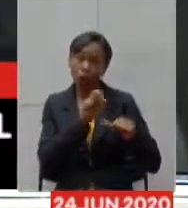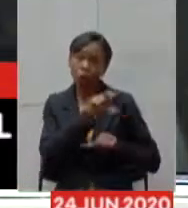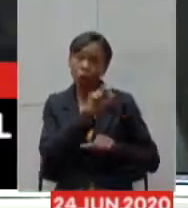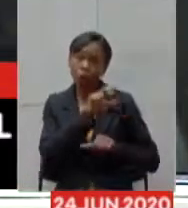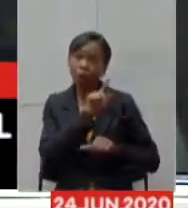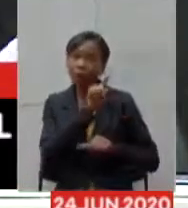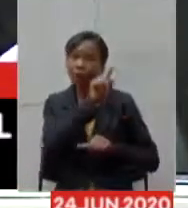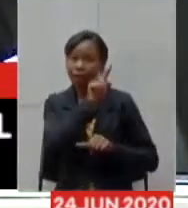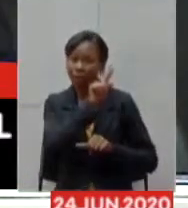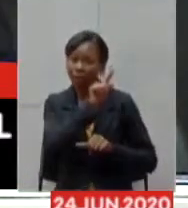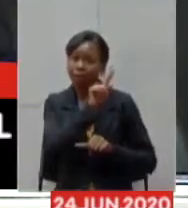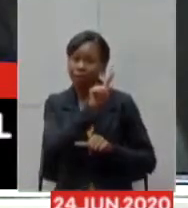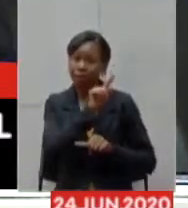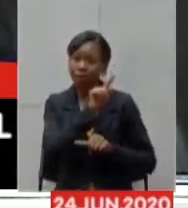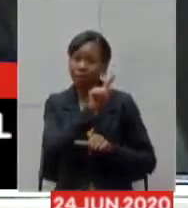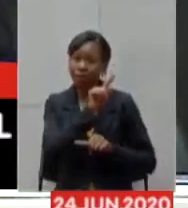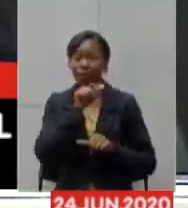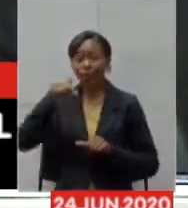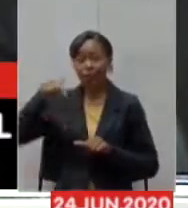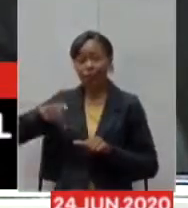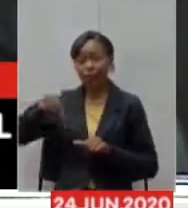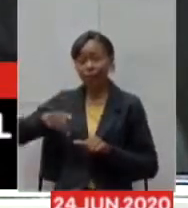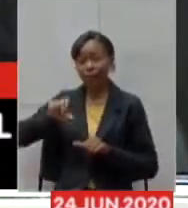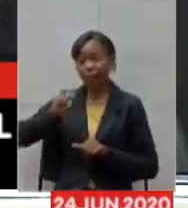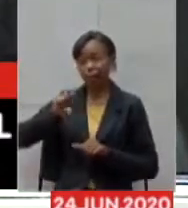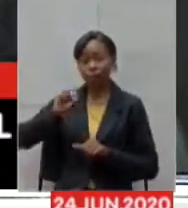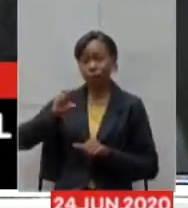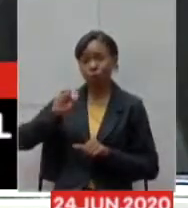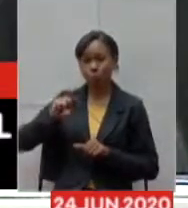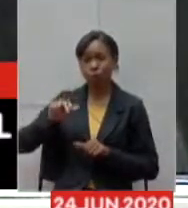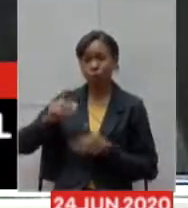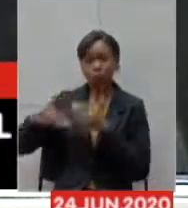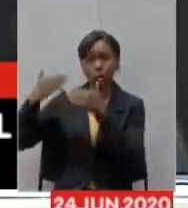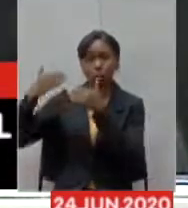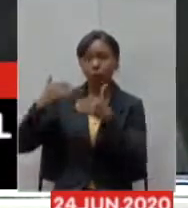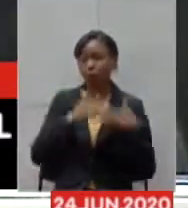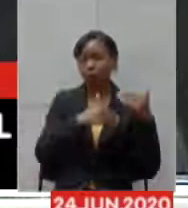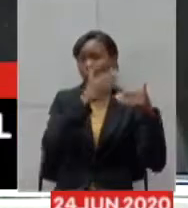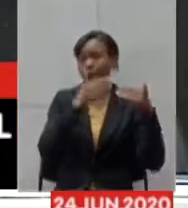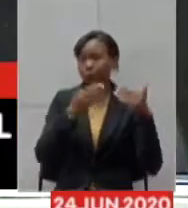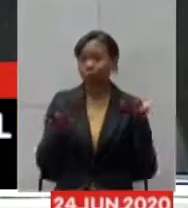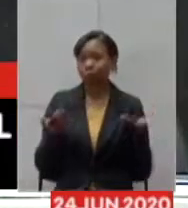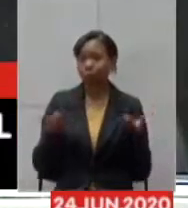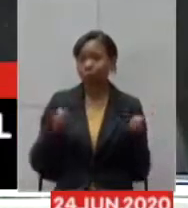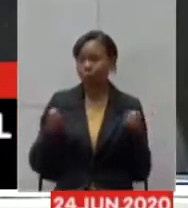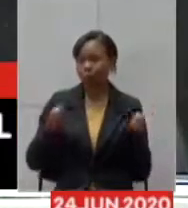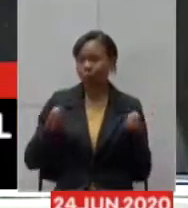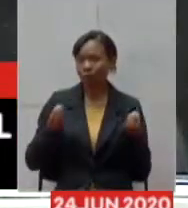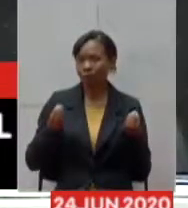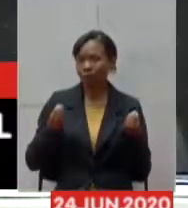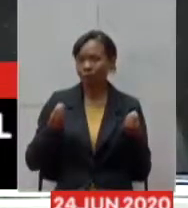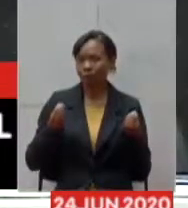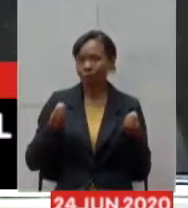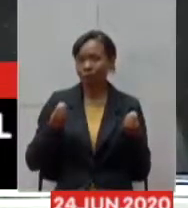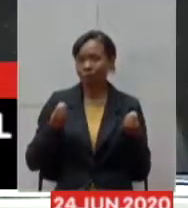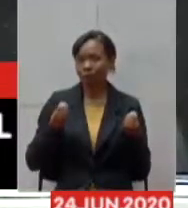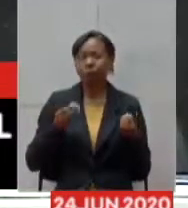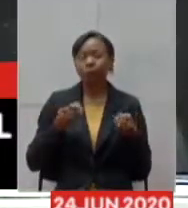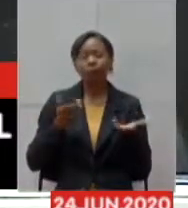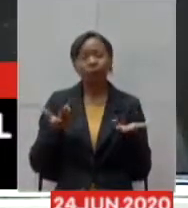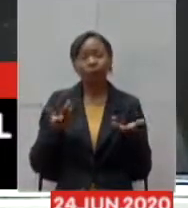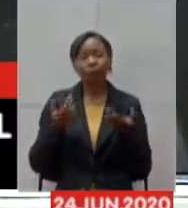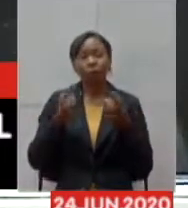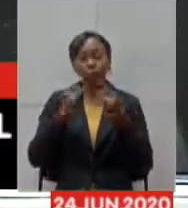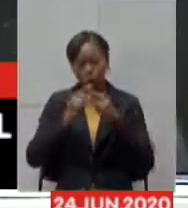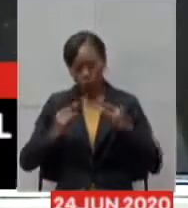do vírus aqui então específico sobre o hospital de campanha